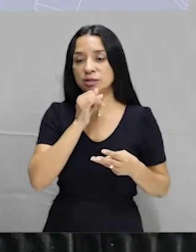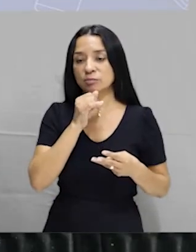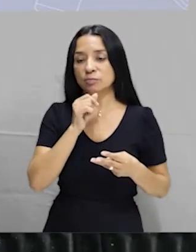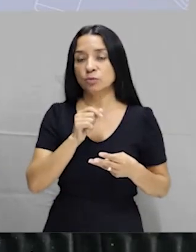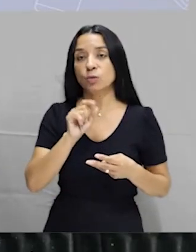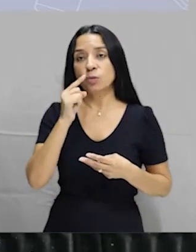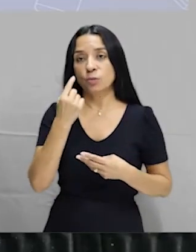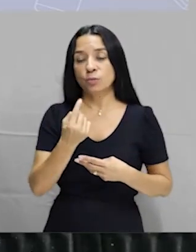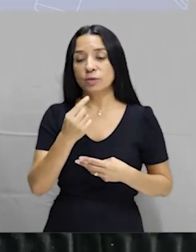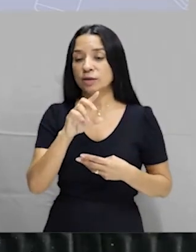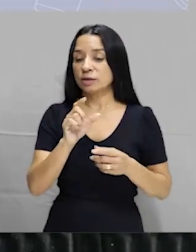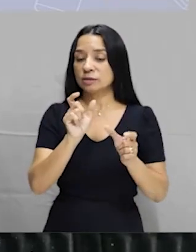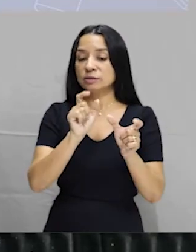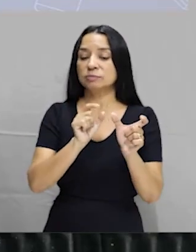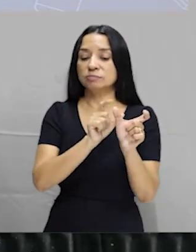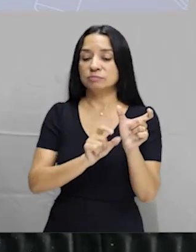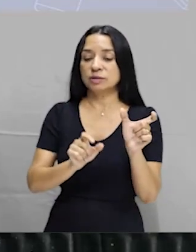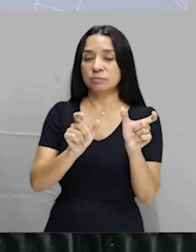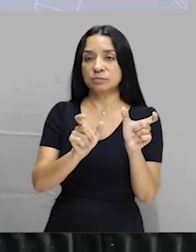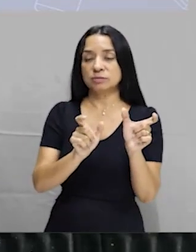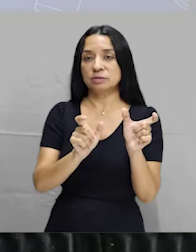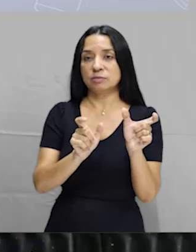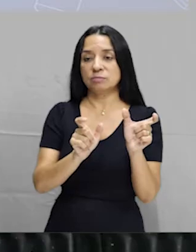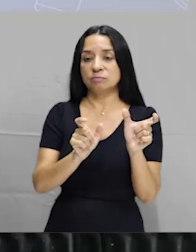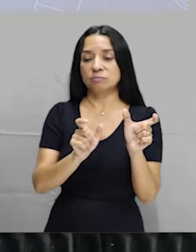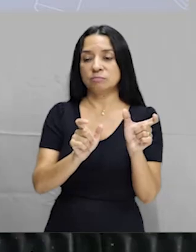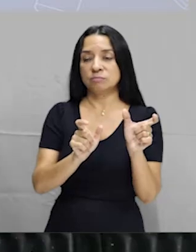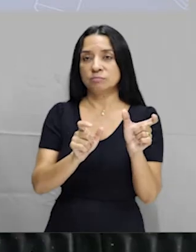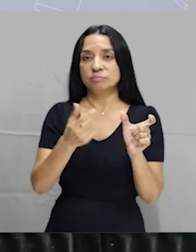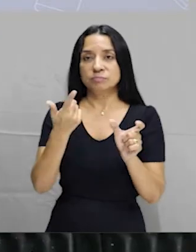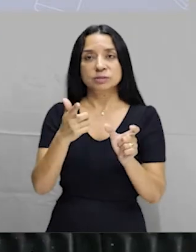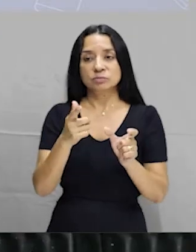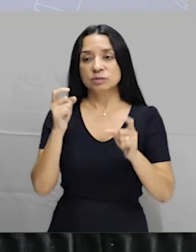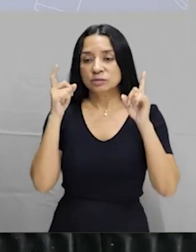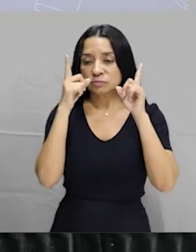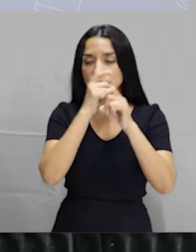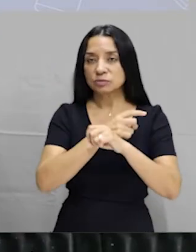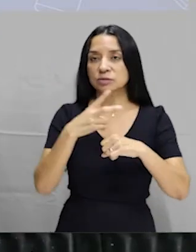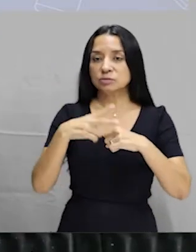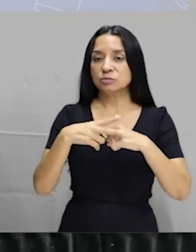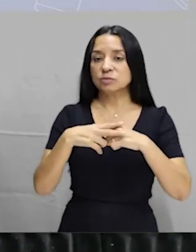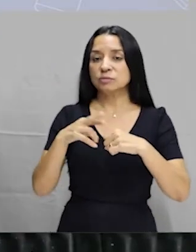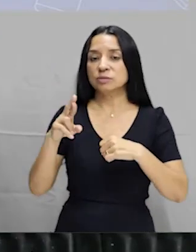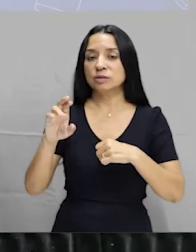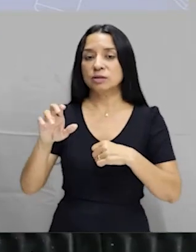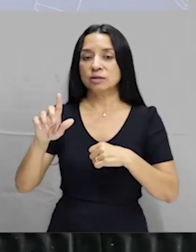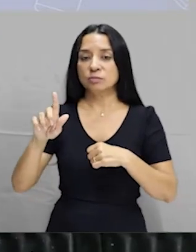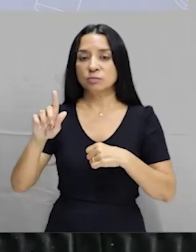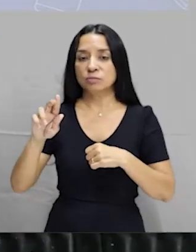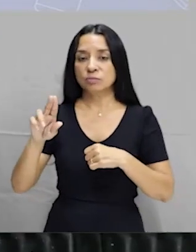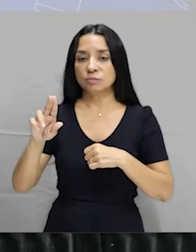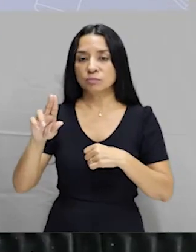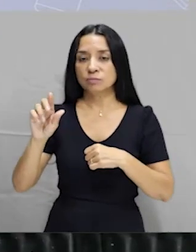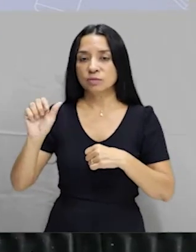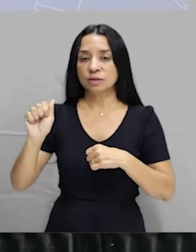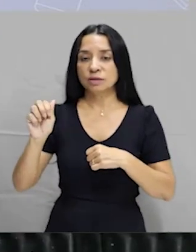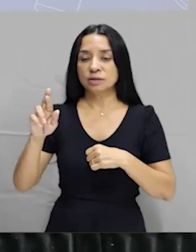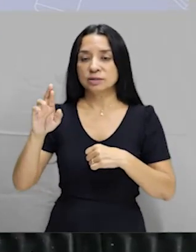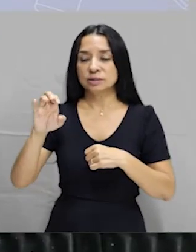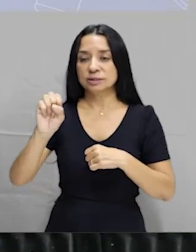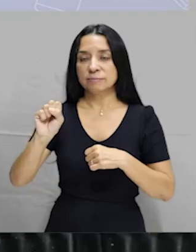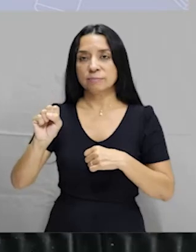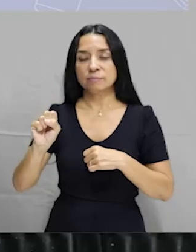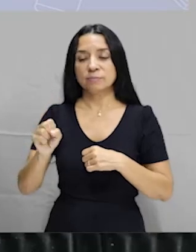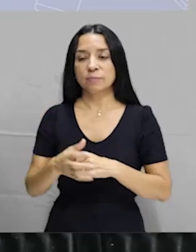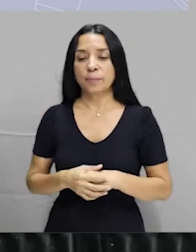em cada terminação. Mas vocês não vão ter dificuldade mais com verbos regulares, nem no presente do indicativo, nem muito menos com